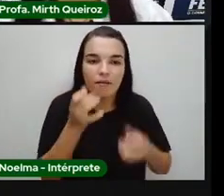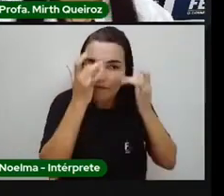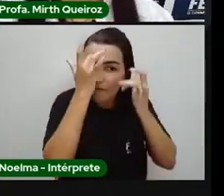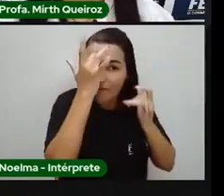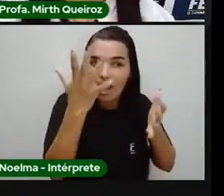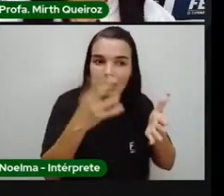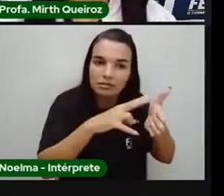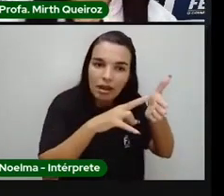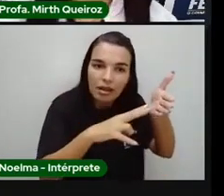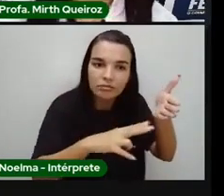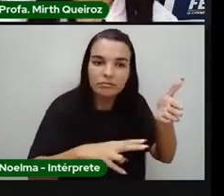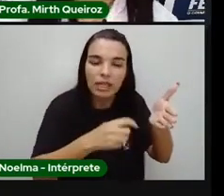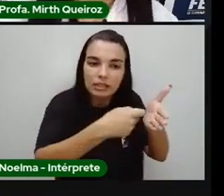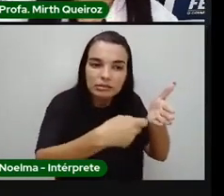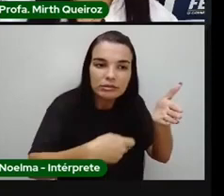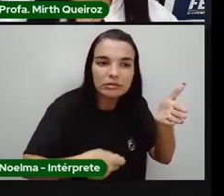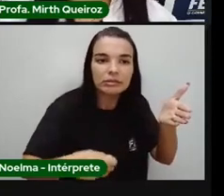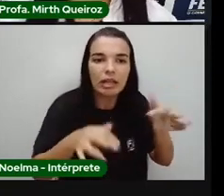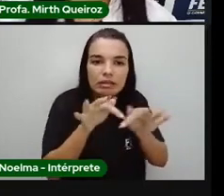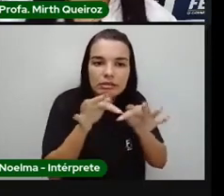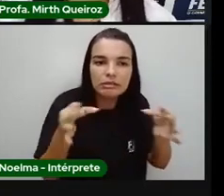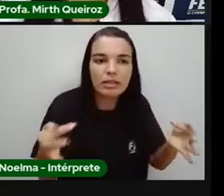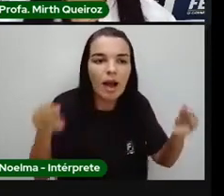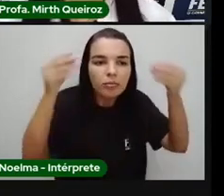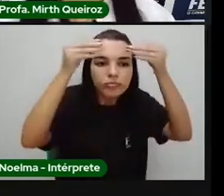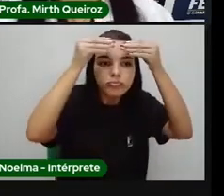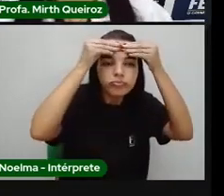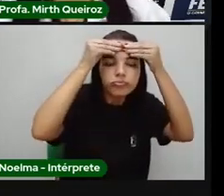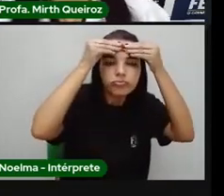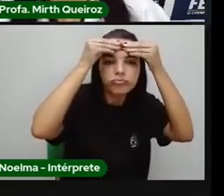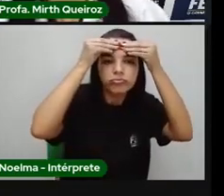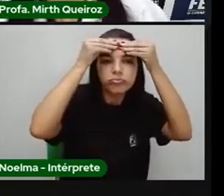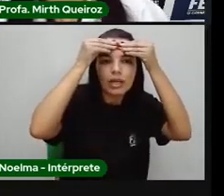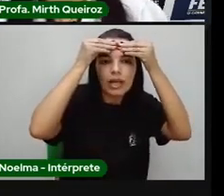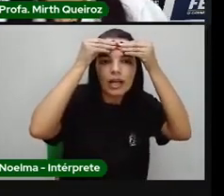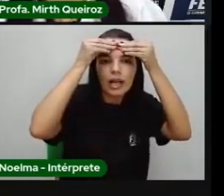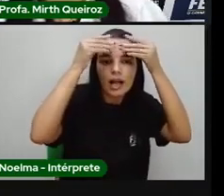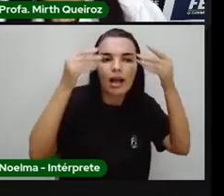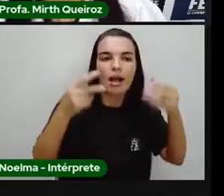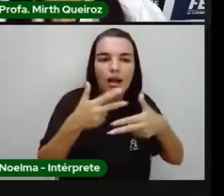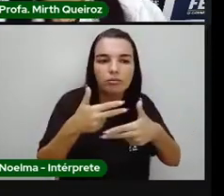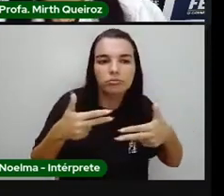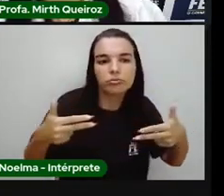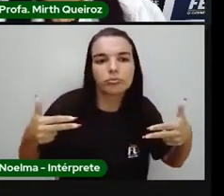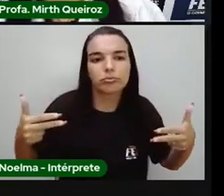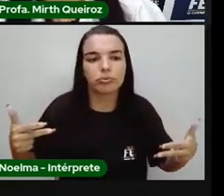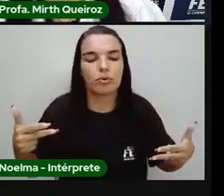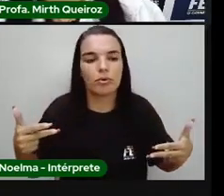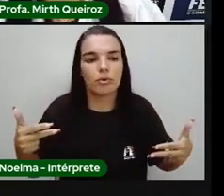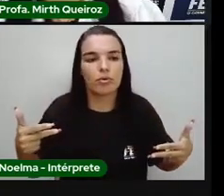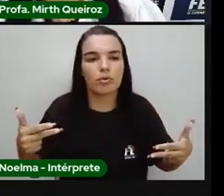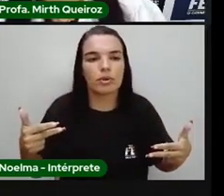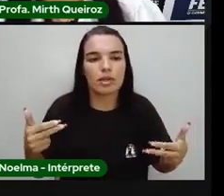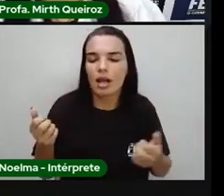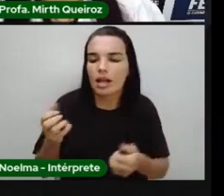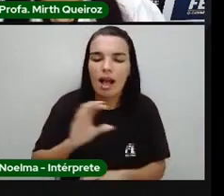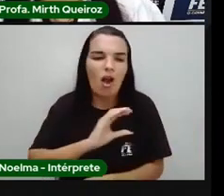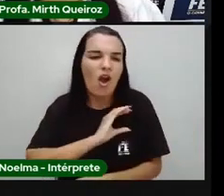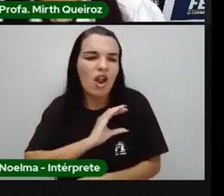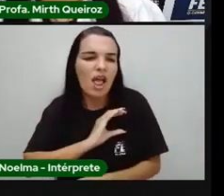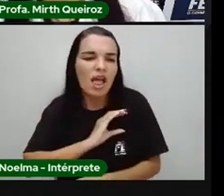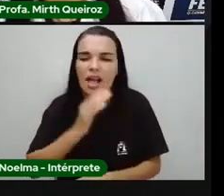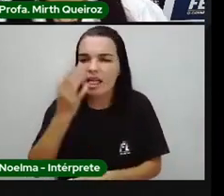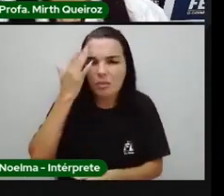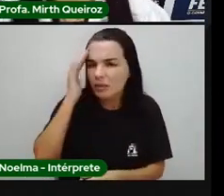simplifica a nossa compreensão das coisas, sabe aquele coleguinha que às vezes tem dificuldade de entender um conteúdo,